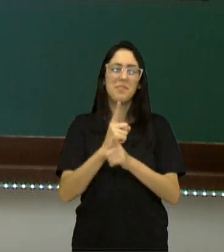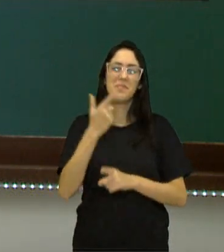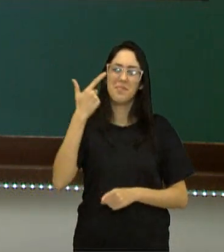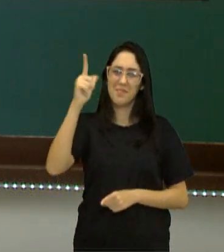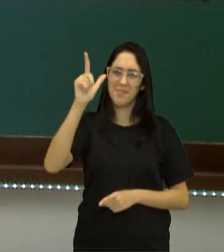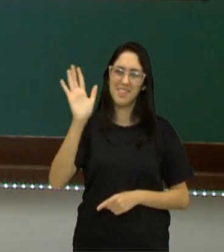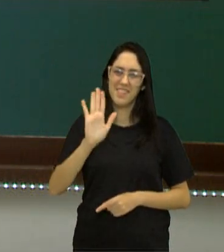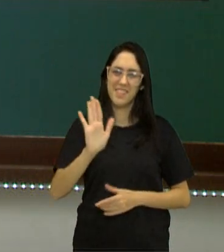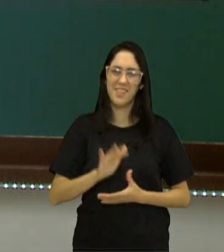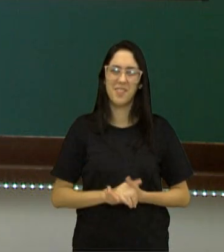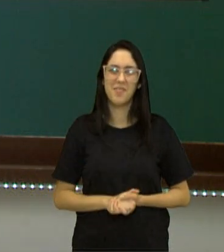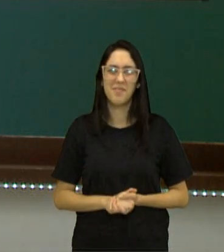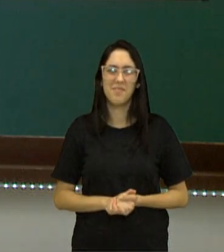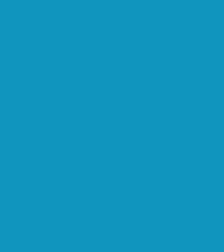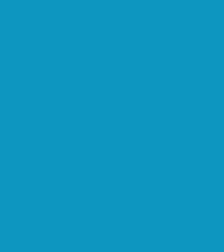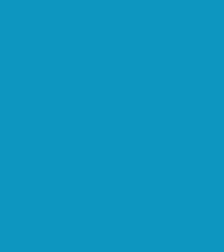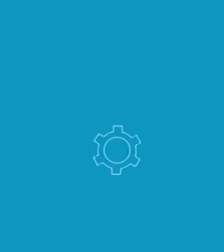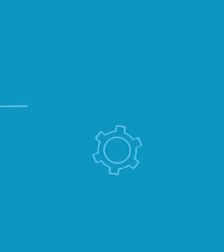próxima. Tchau!